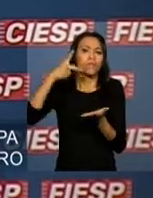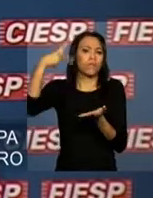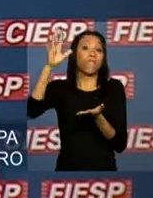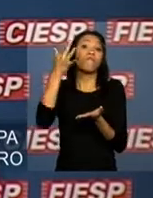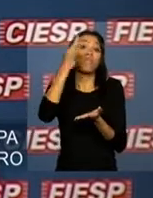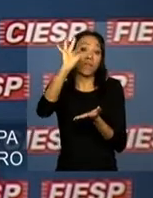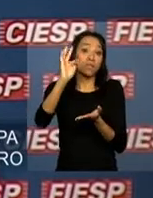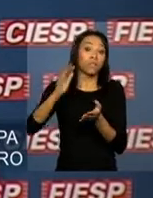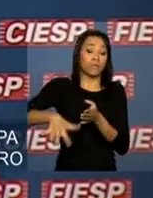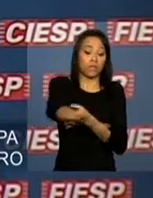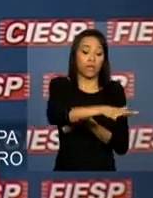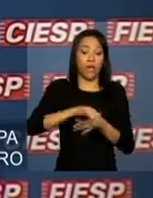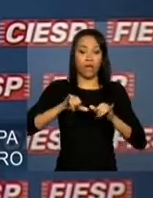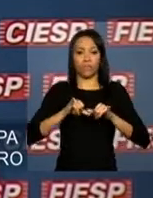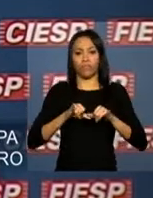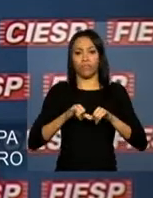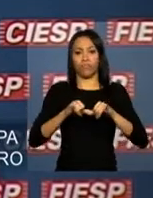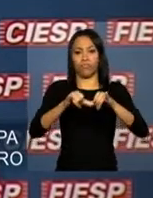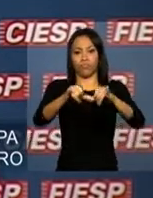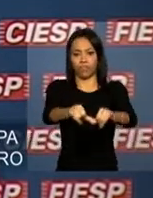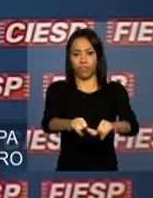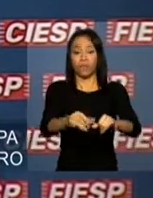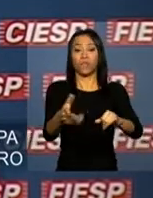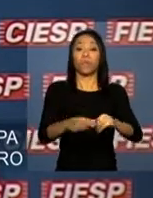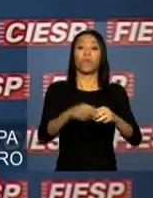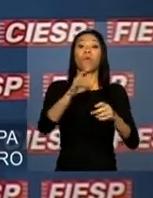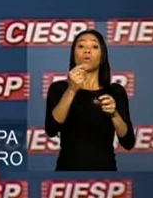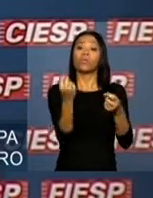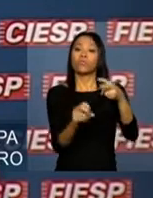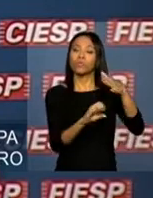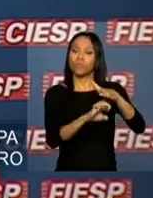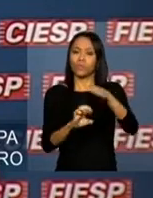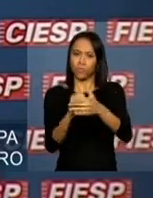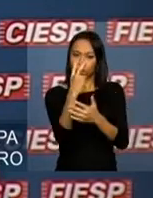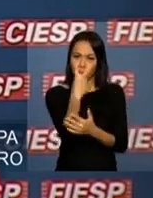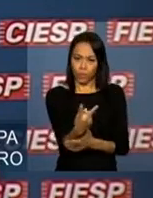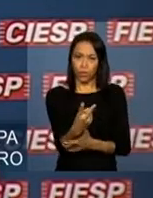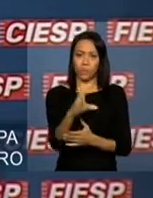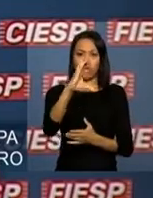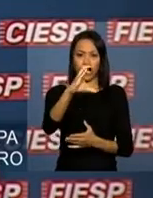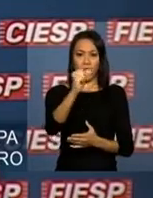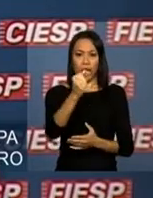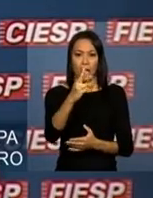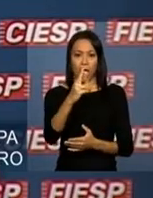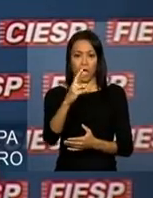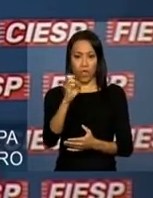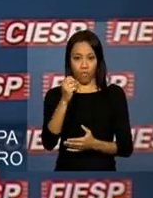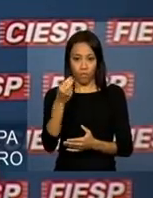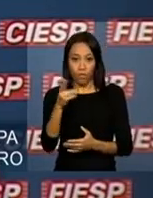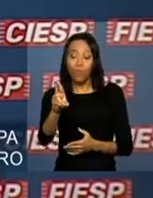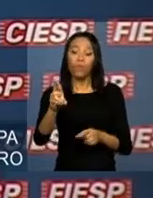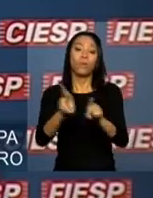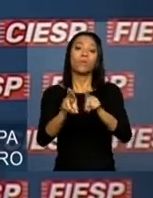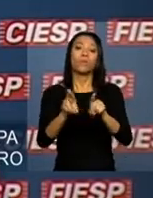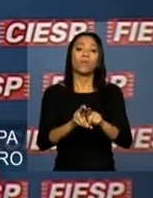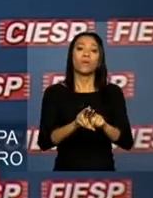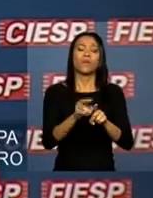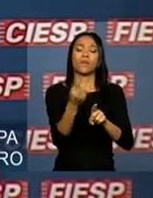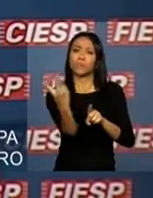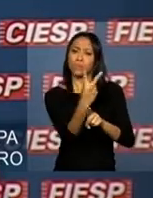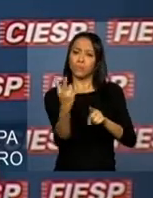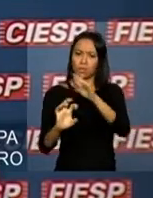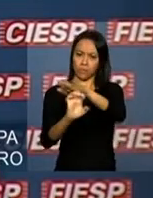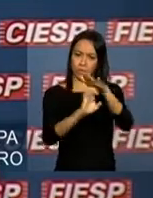de que são exemplos o grupo Cassinot e a cadeia Carrefour. Parcerias como essas são muito bem